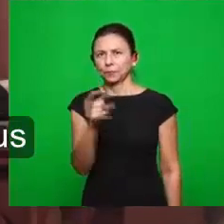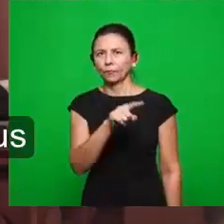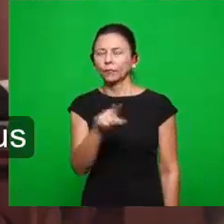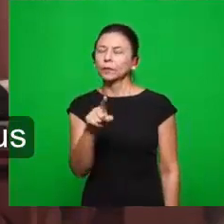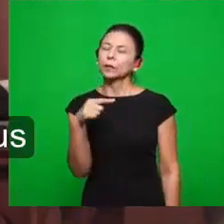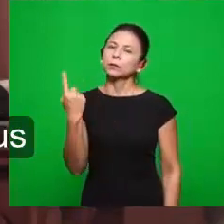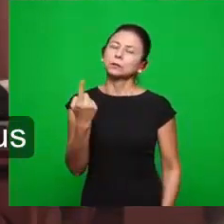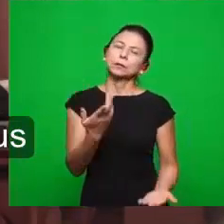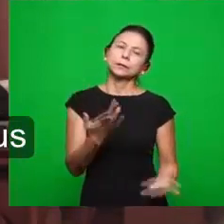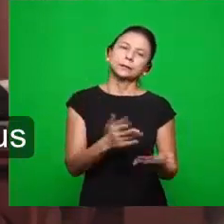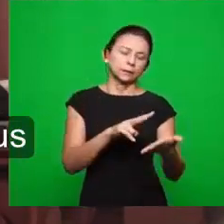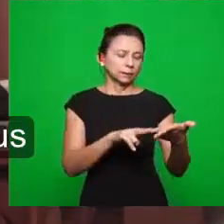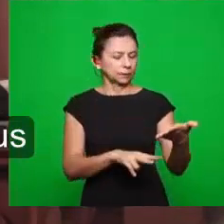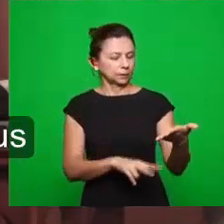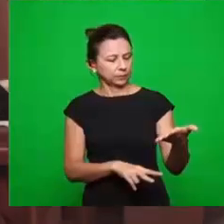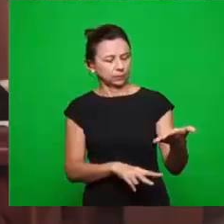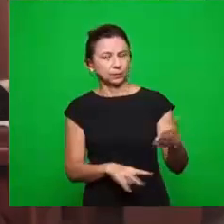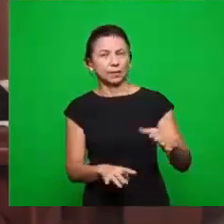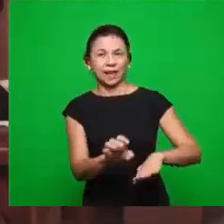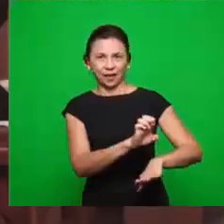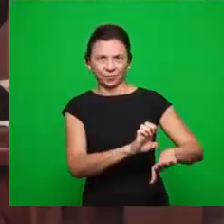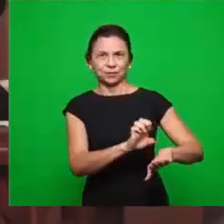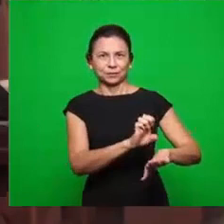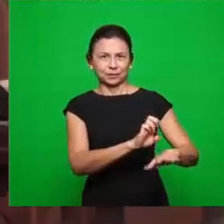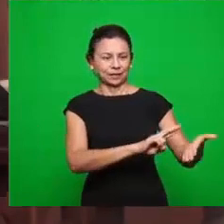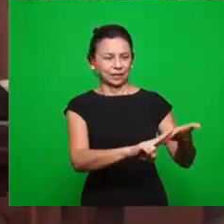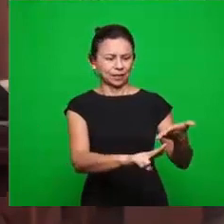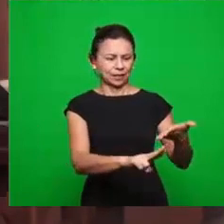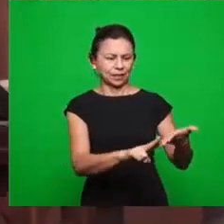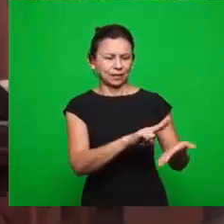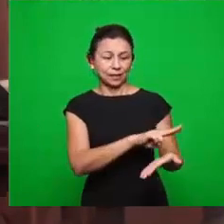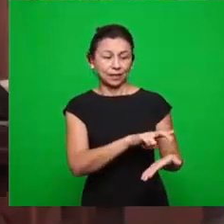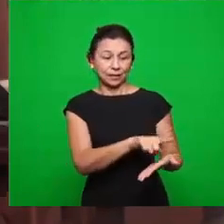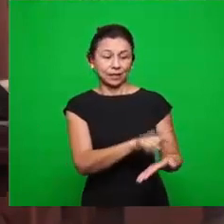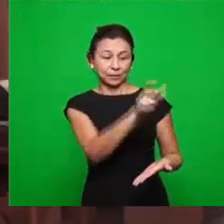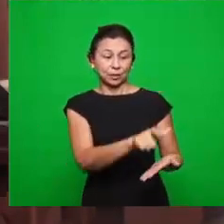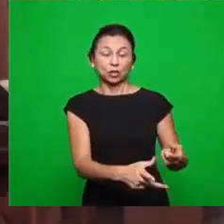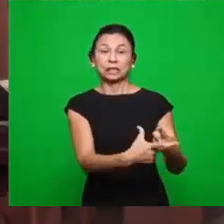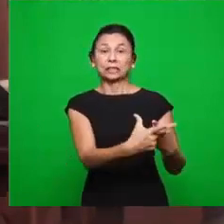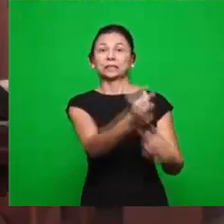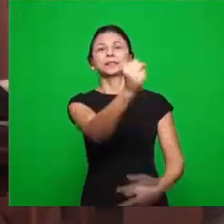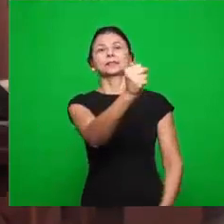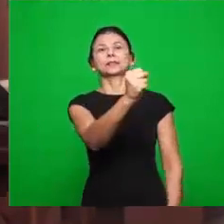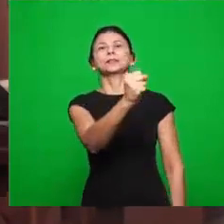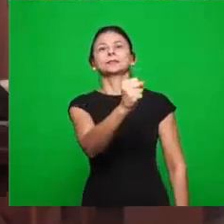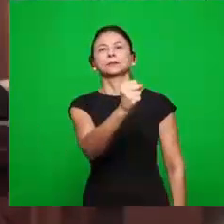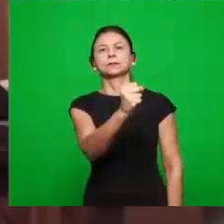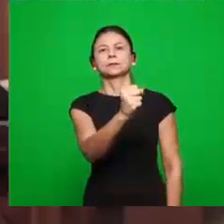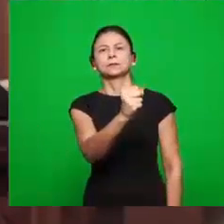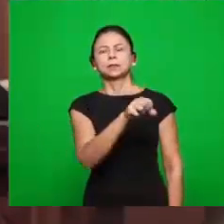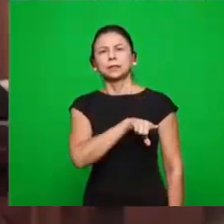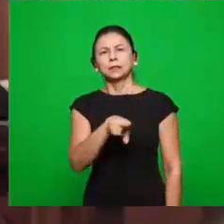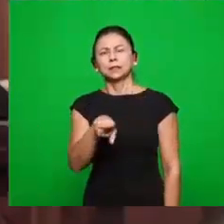quando nós lemos assim, em Éfeso, ao que vencer? A igreja de Éfeso. Em